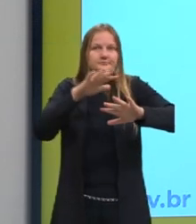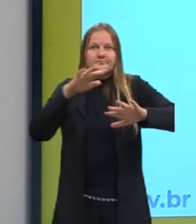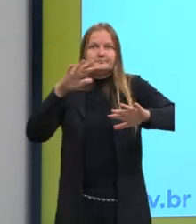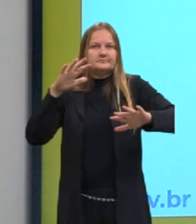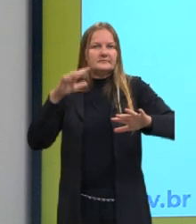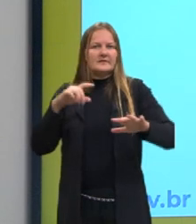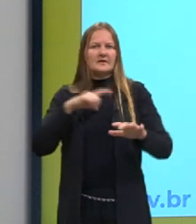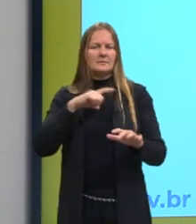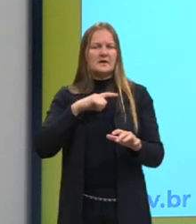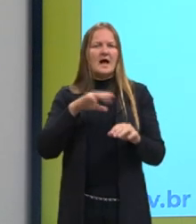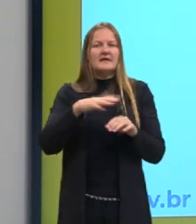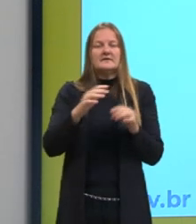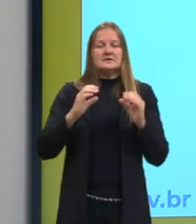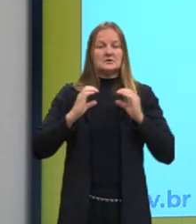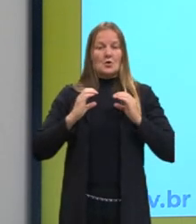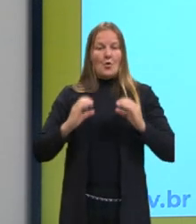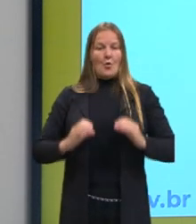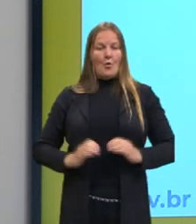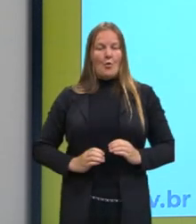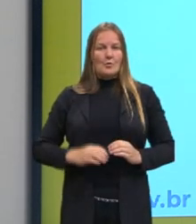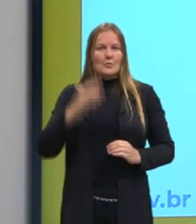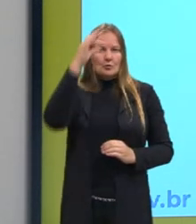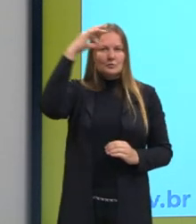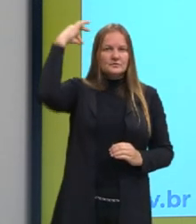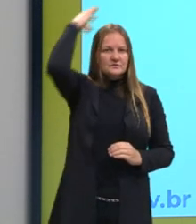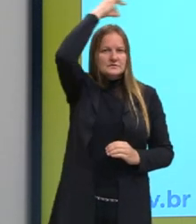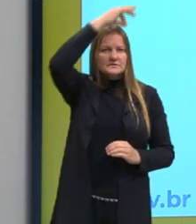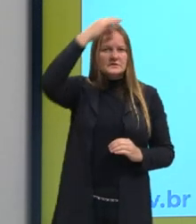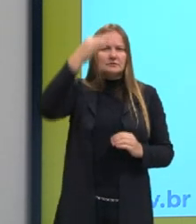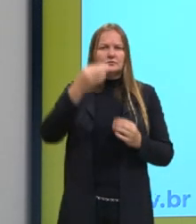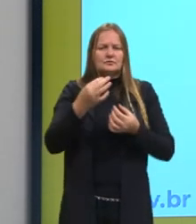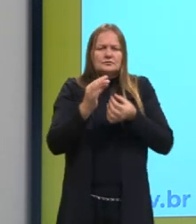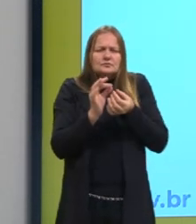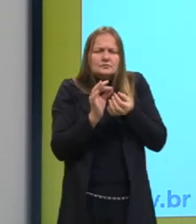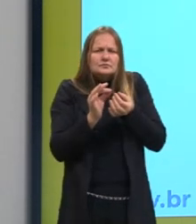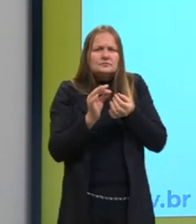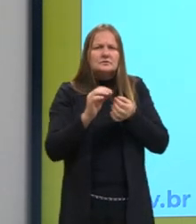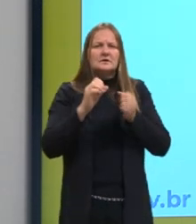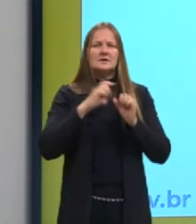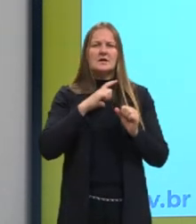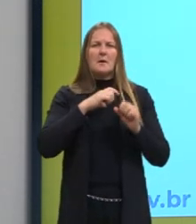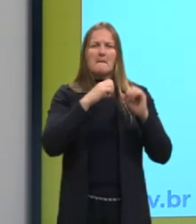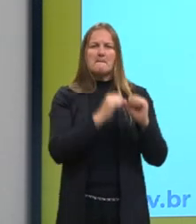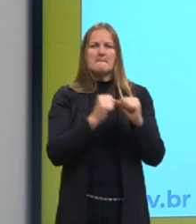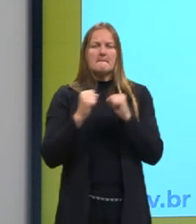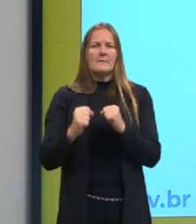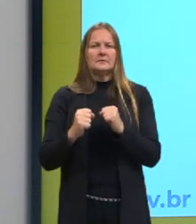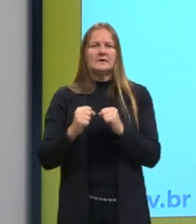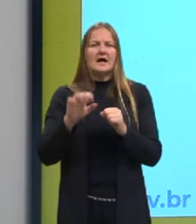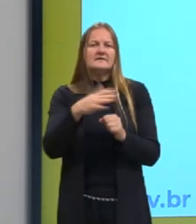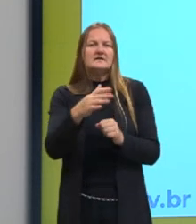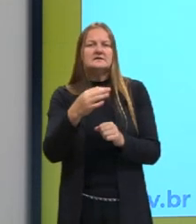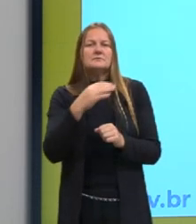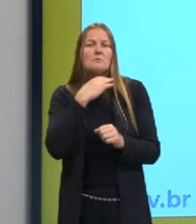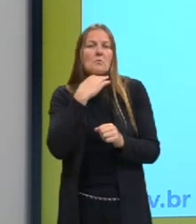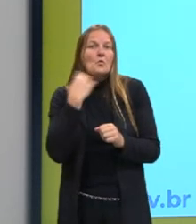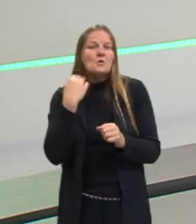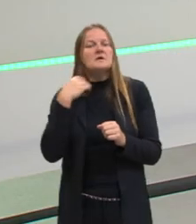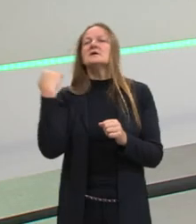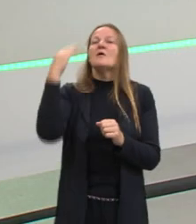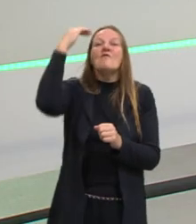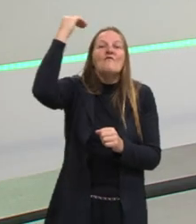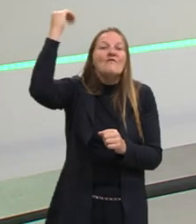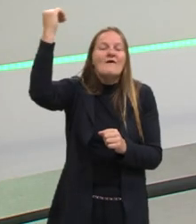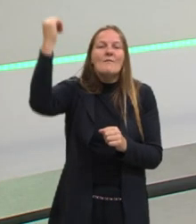partes do corpo dos santos, que se acreditava que tinha poder. E, às vezes, morria um santo muito famoso,